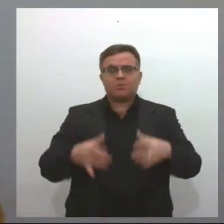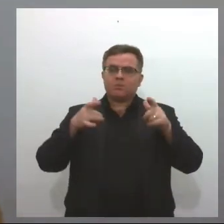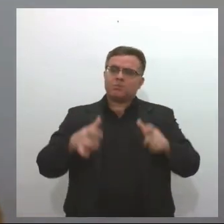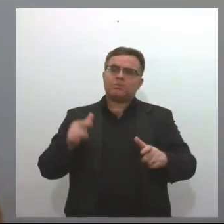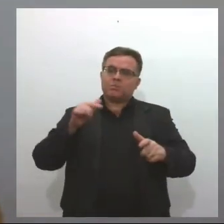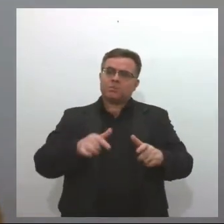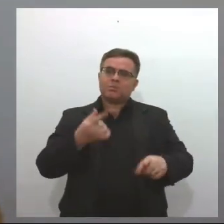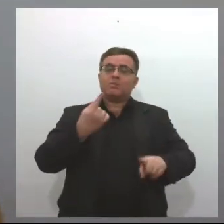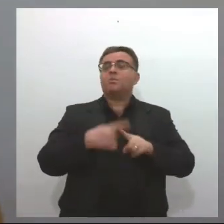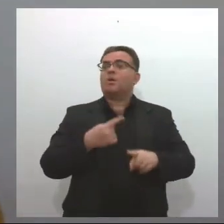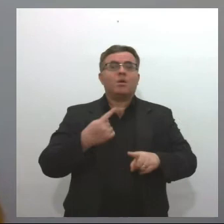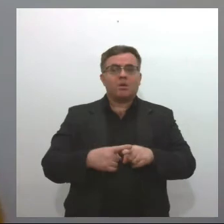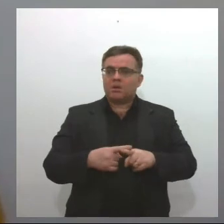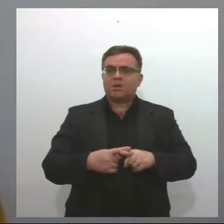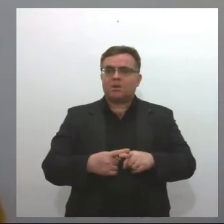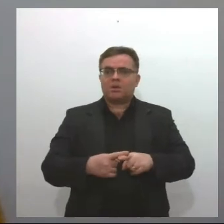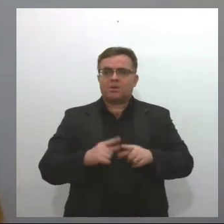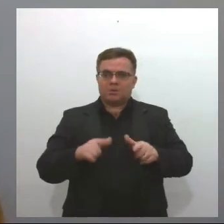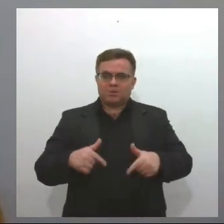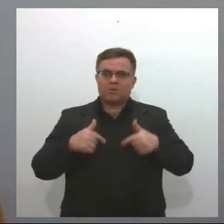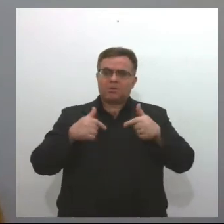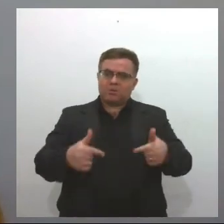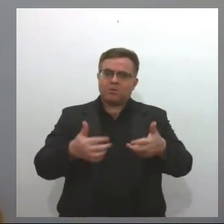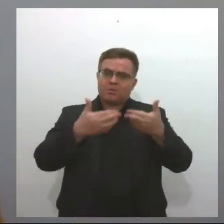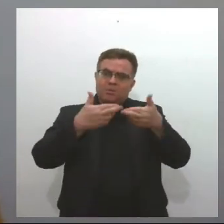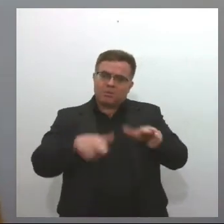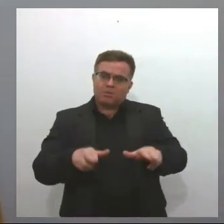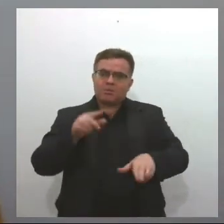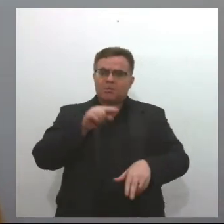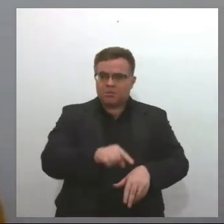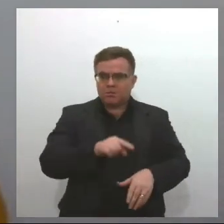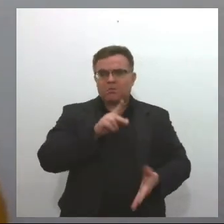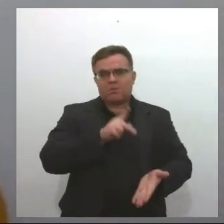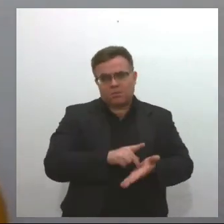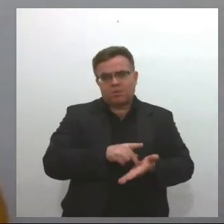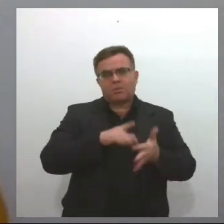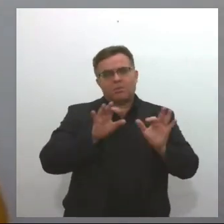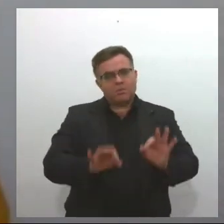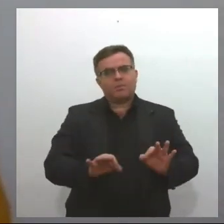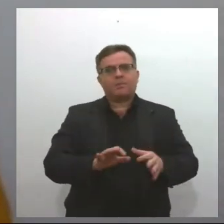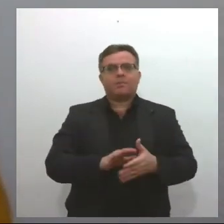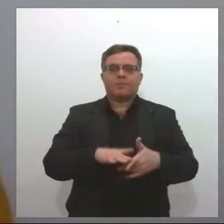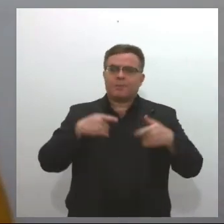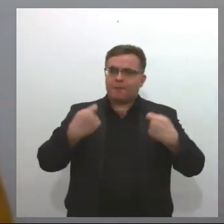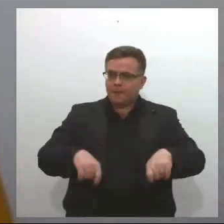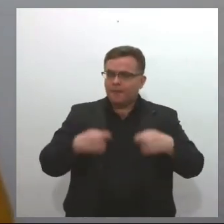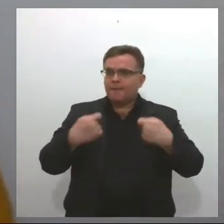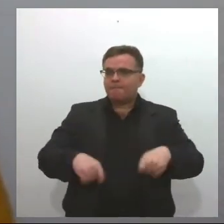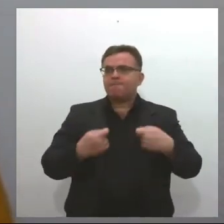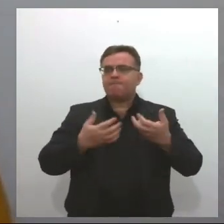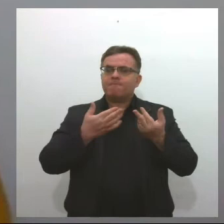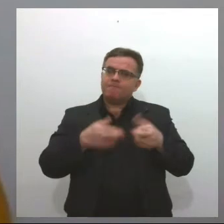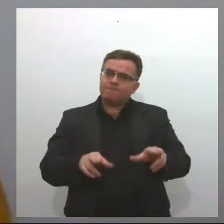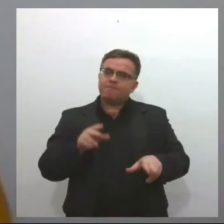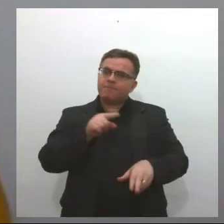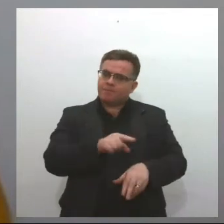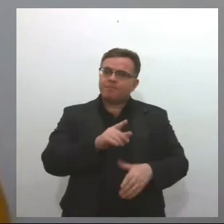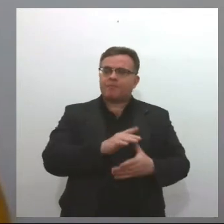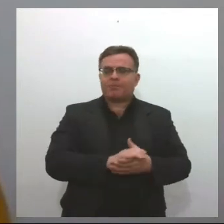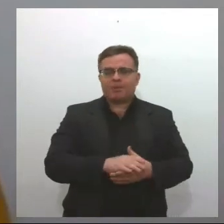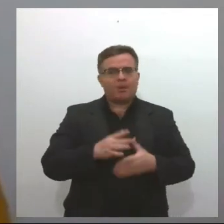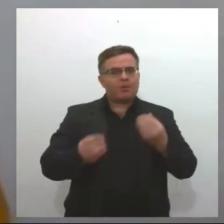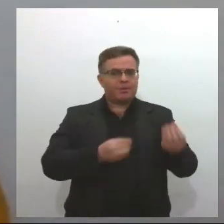por que aquela atitude está sendo tomada quando existe a necessidade de tomar uma atitude mais drástica como